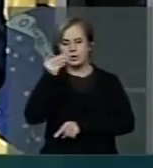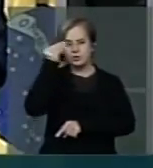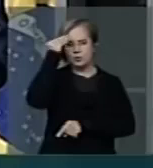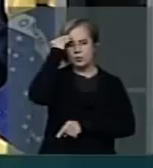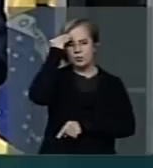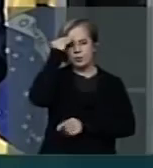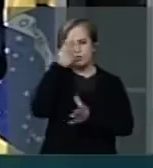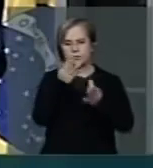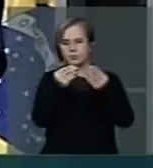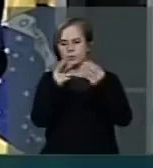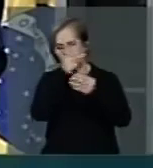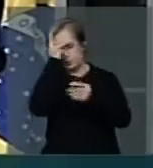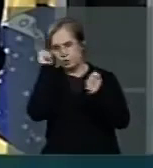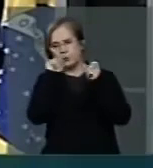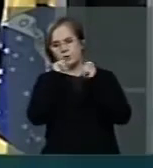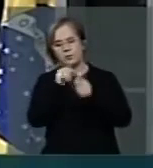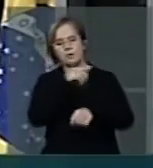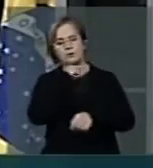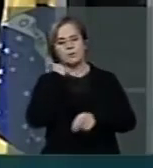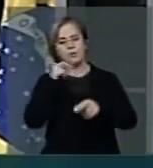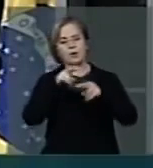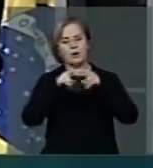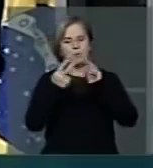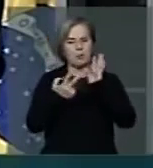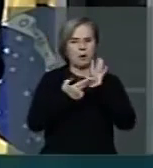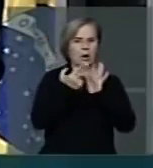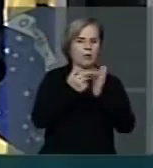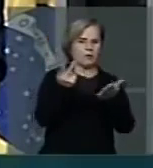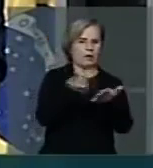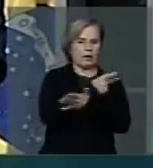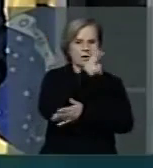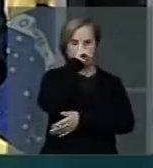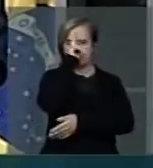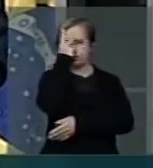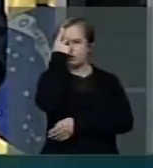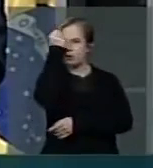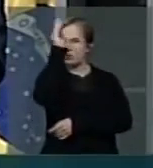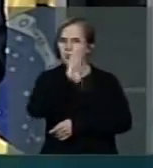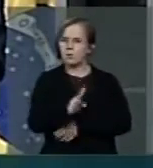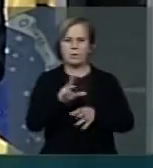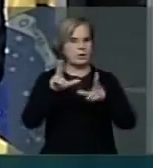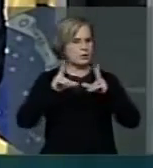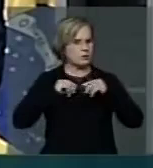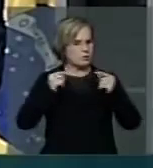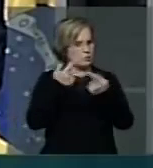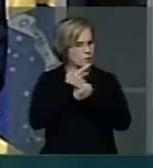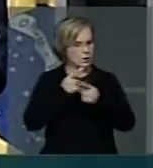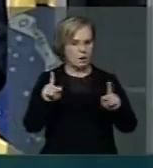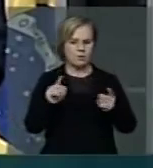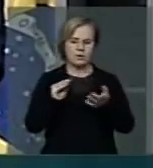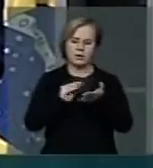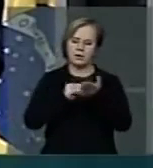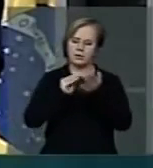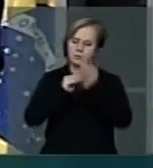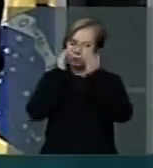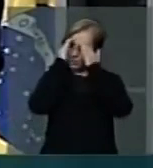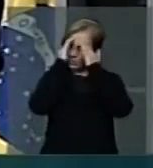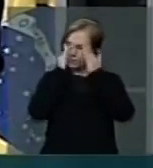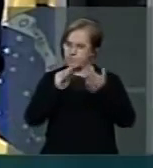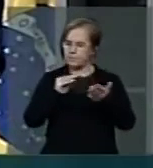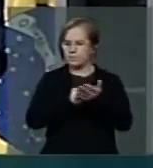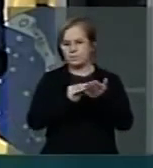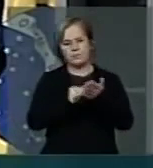por causa dessa intervenção equivocada. O Brasil não merece essa falta de respeito, essa falta de